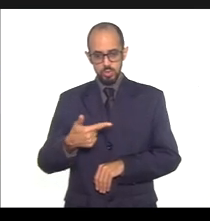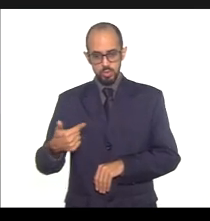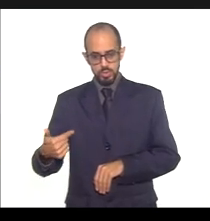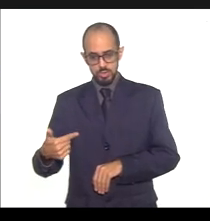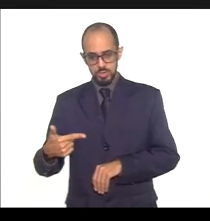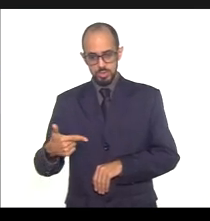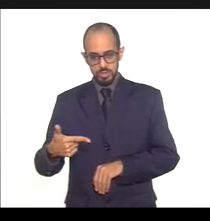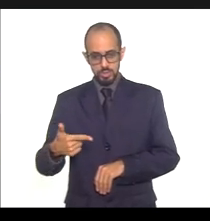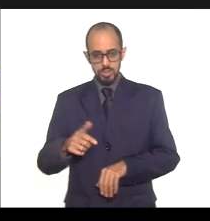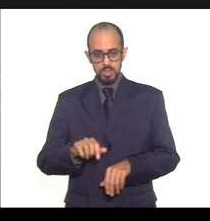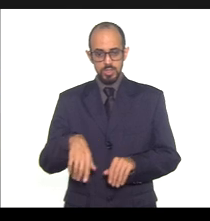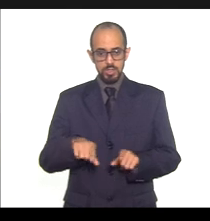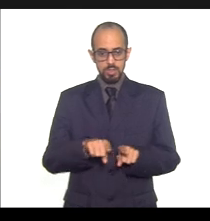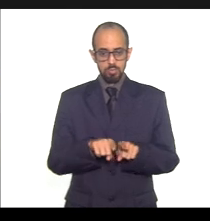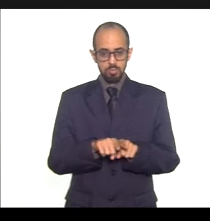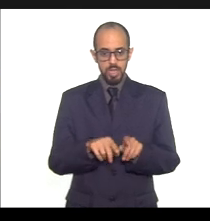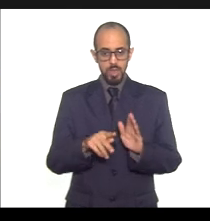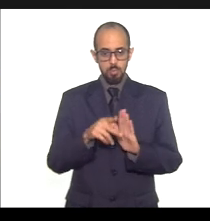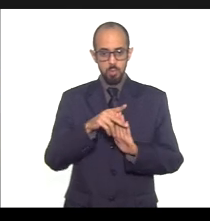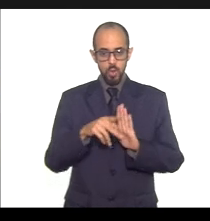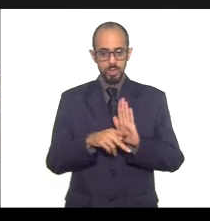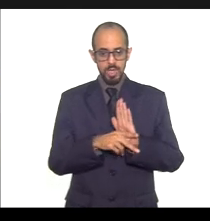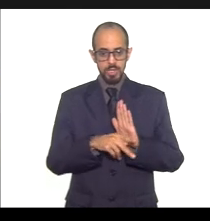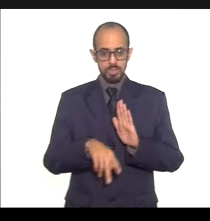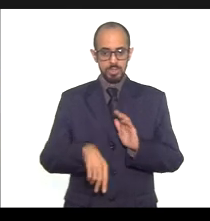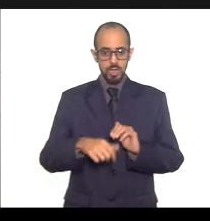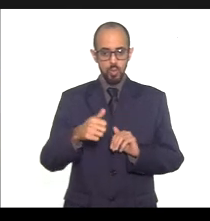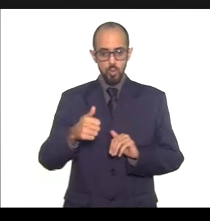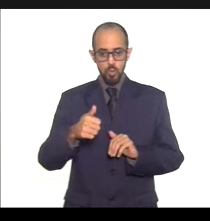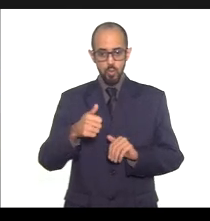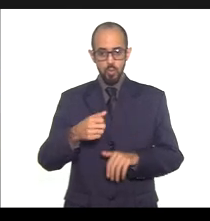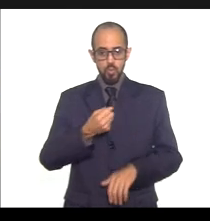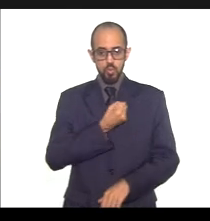consolidação número 1, 2017, do Ministério da Saúde.